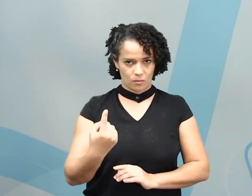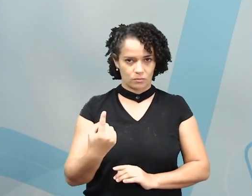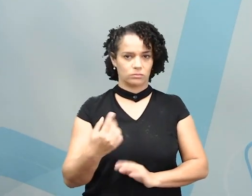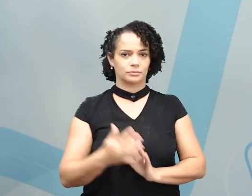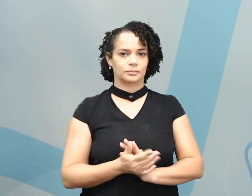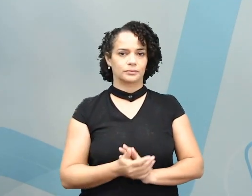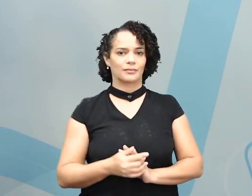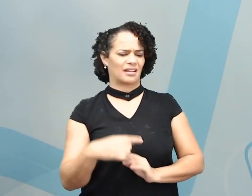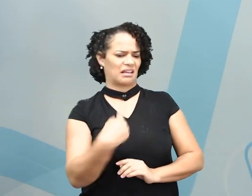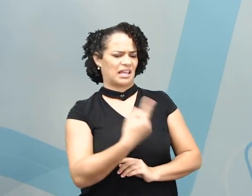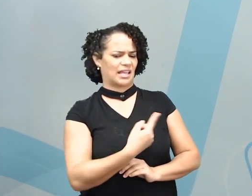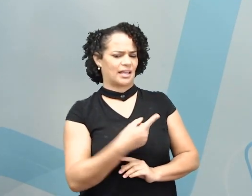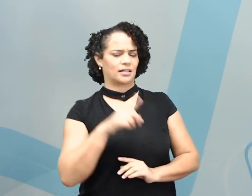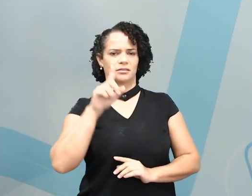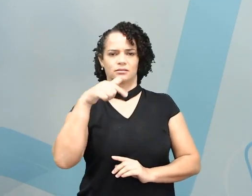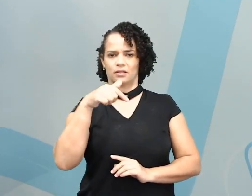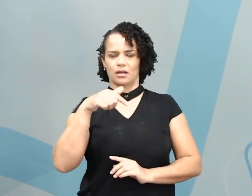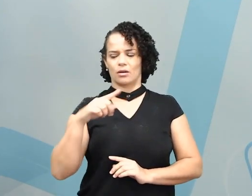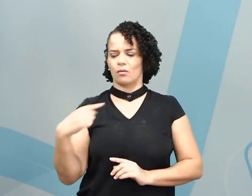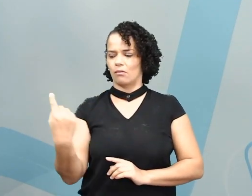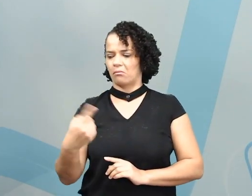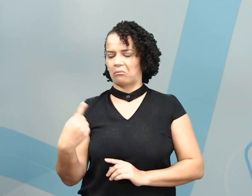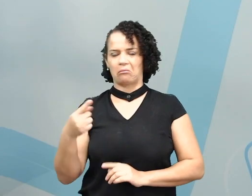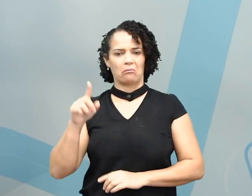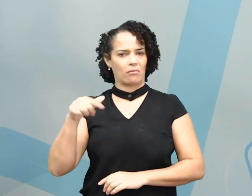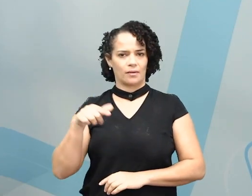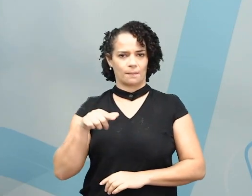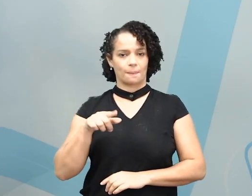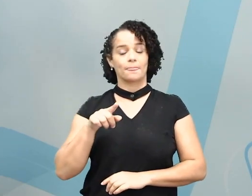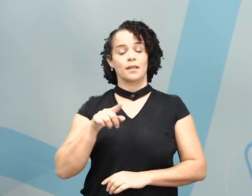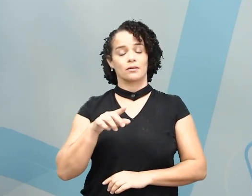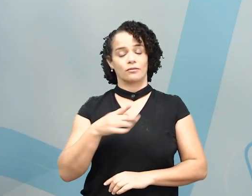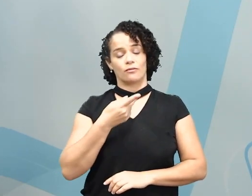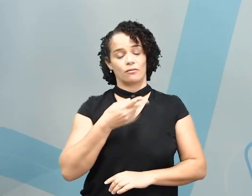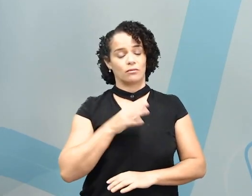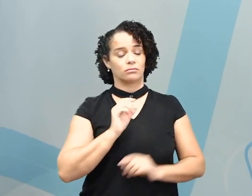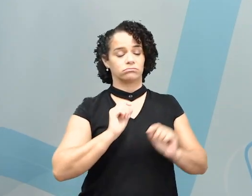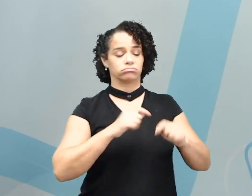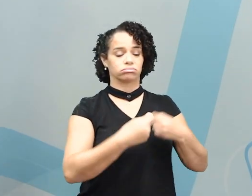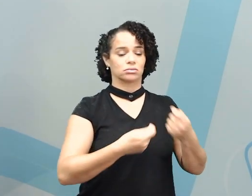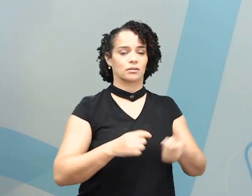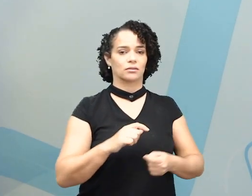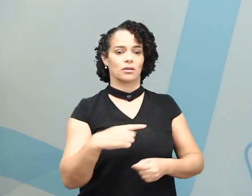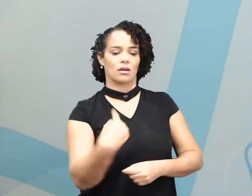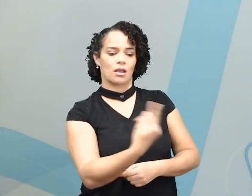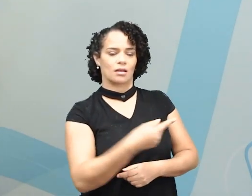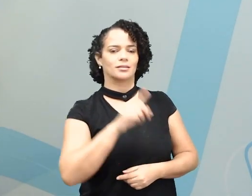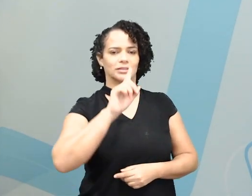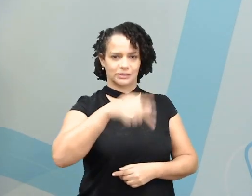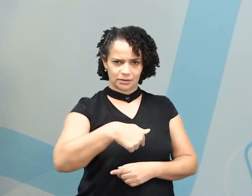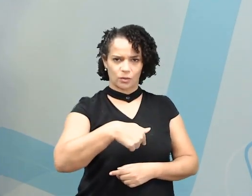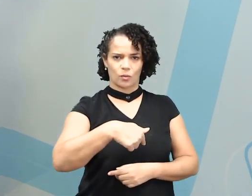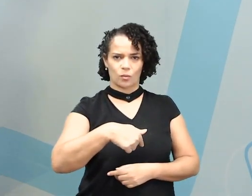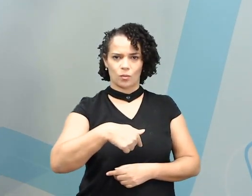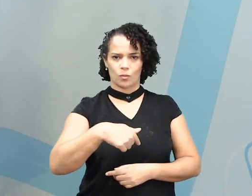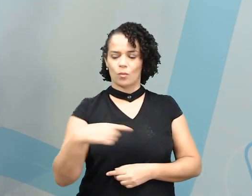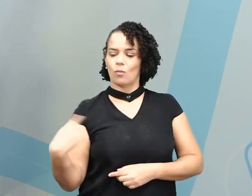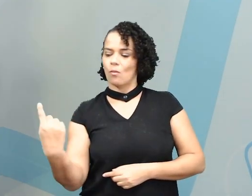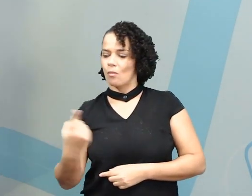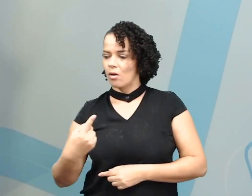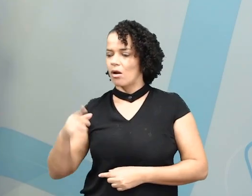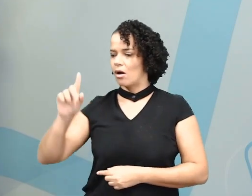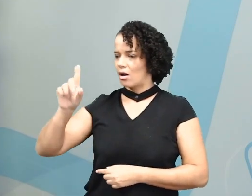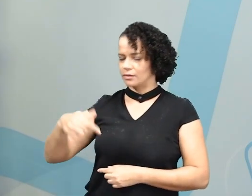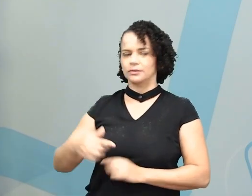é ou nós é. Eu vou dizer eles são e nós somos. Ou seja, eles são professores,